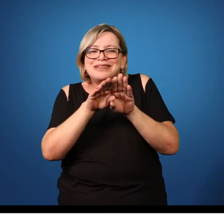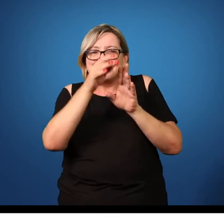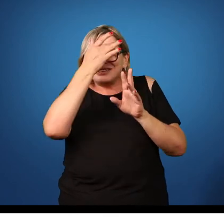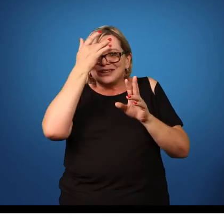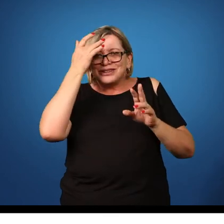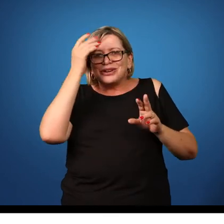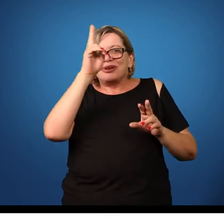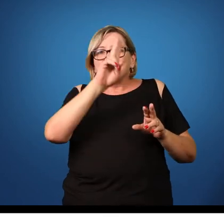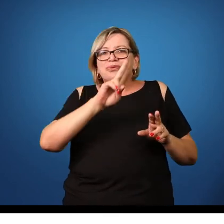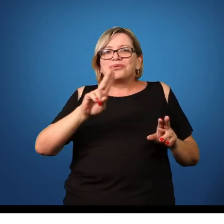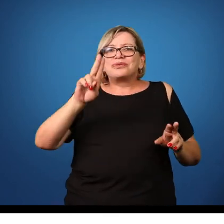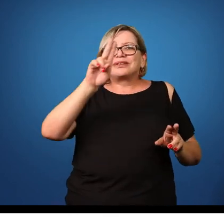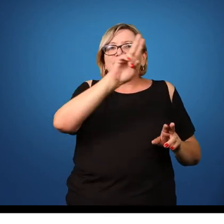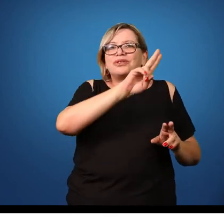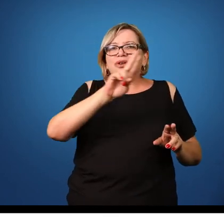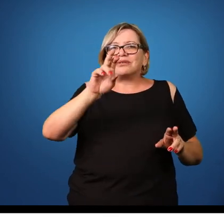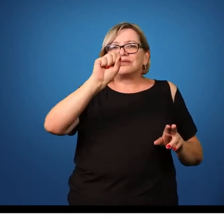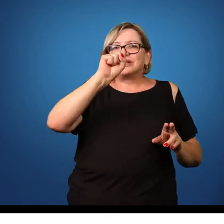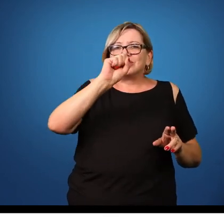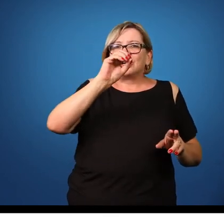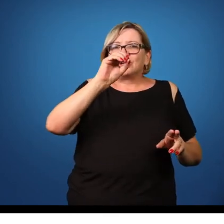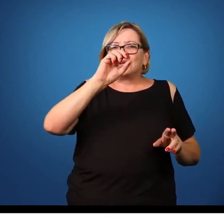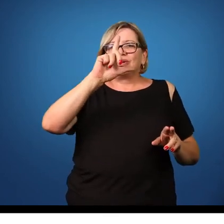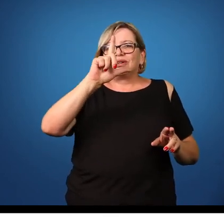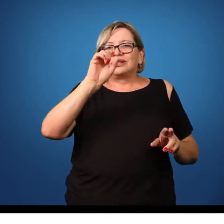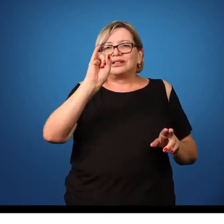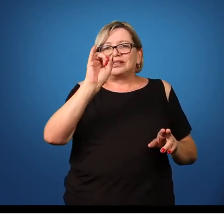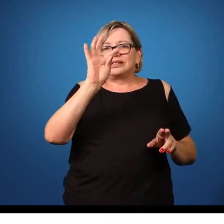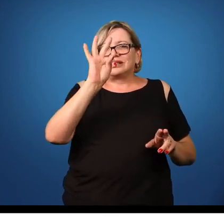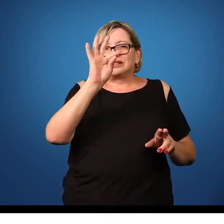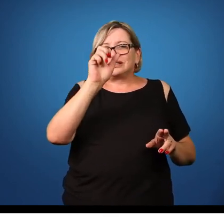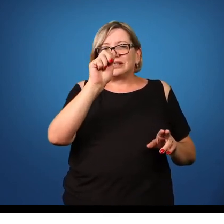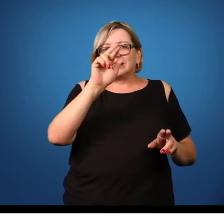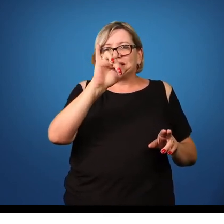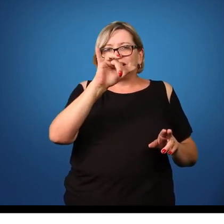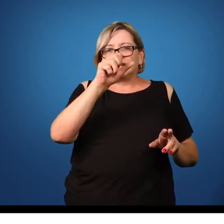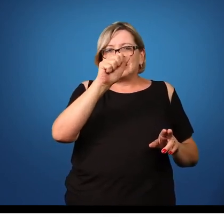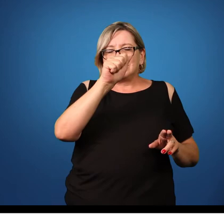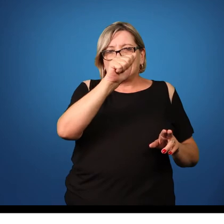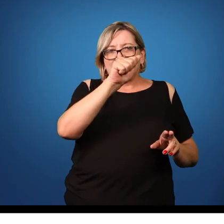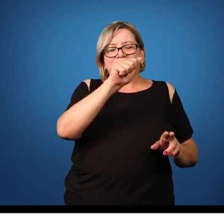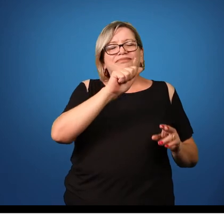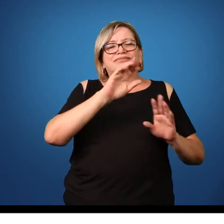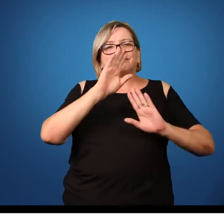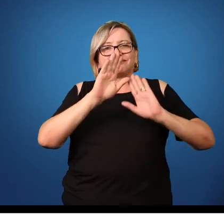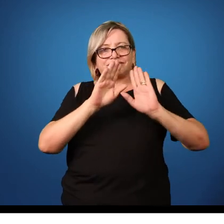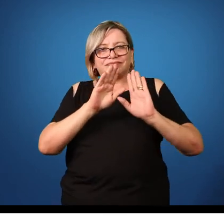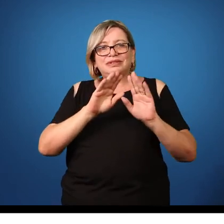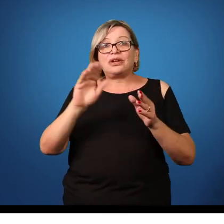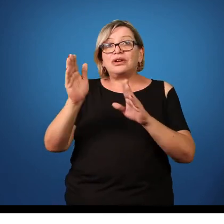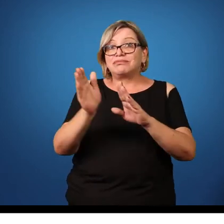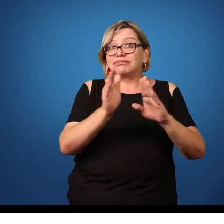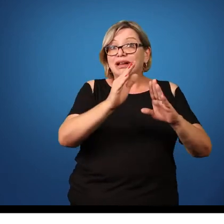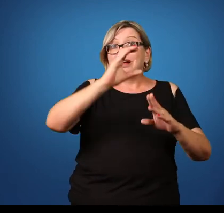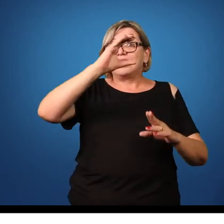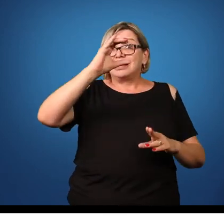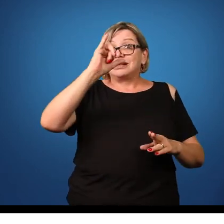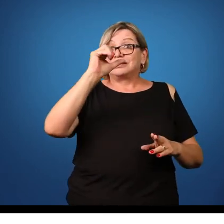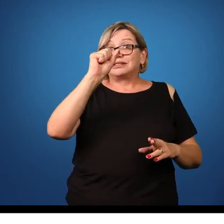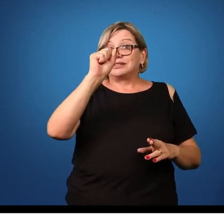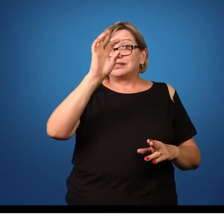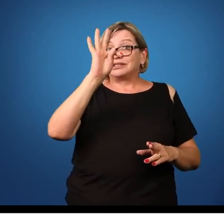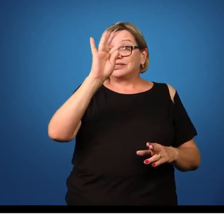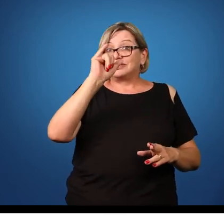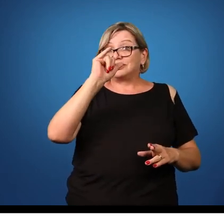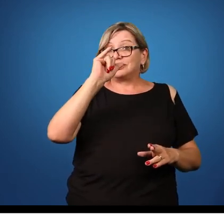utilizado no caso da cisticercose muitas vezes são usadas tomografias no caso do